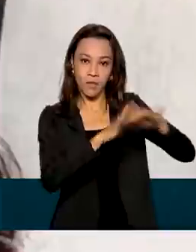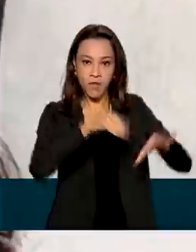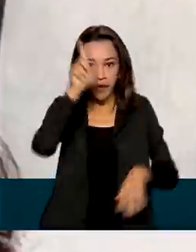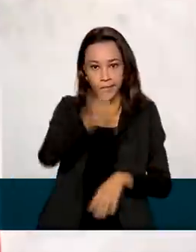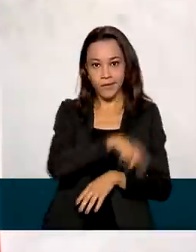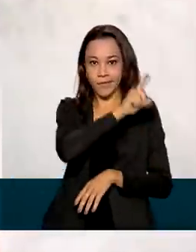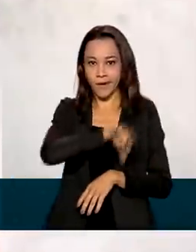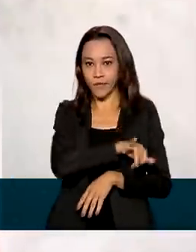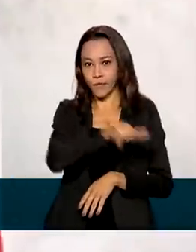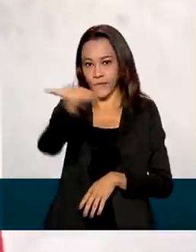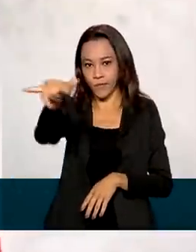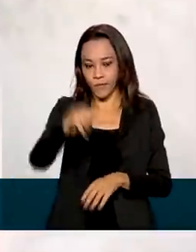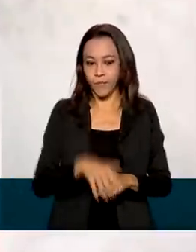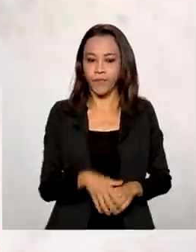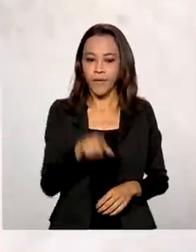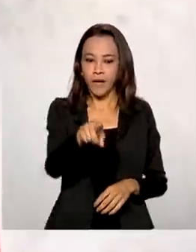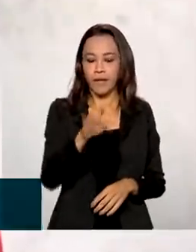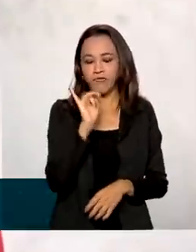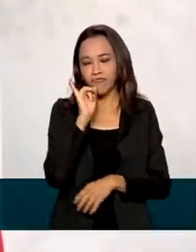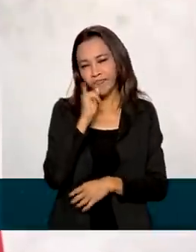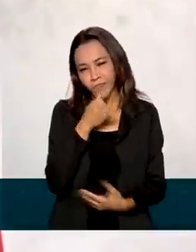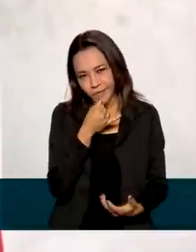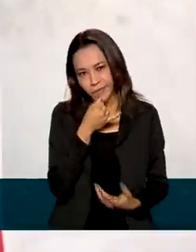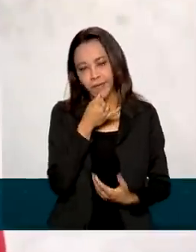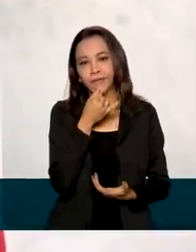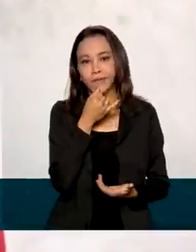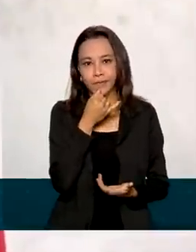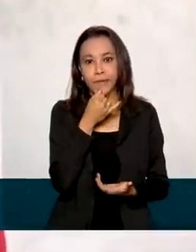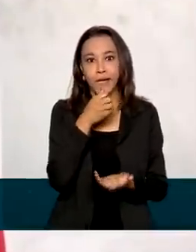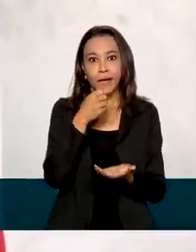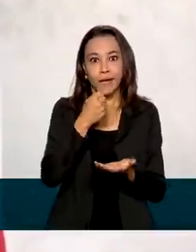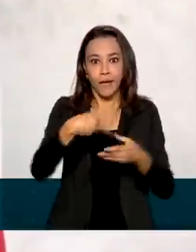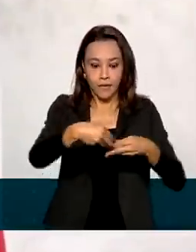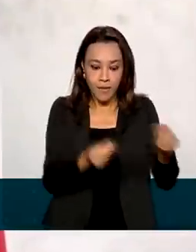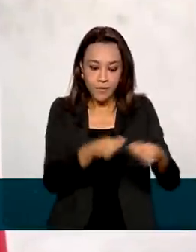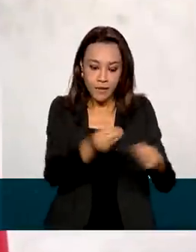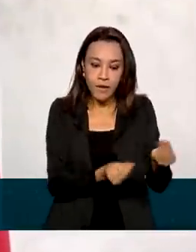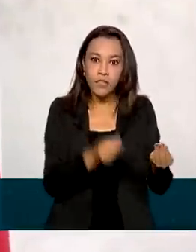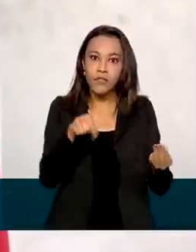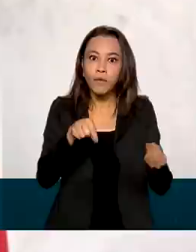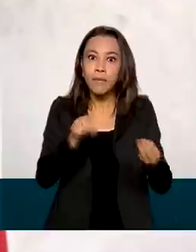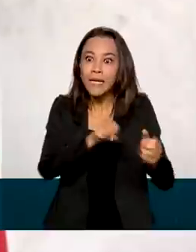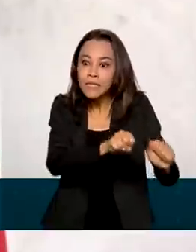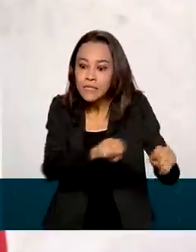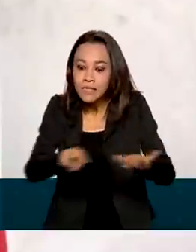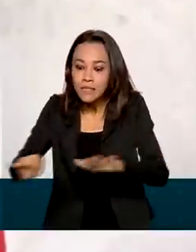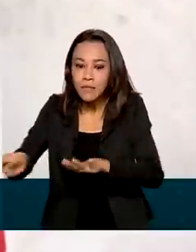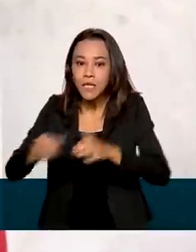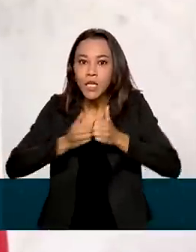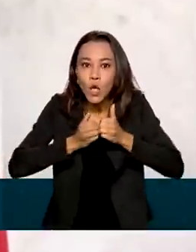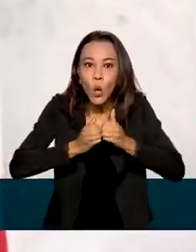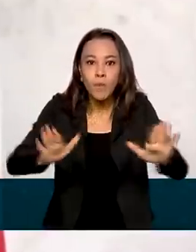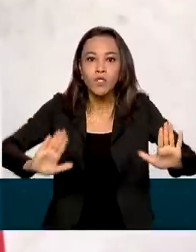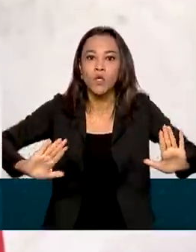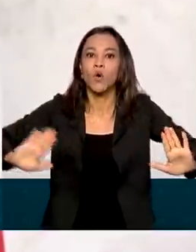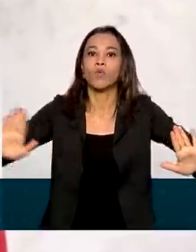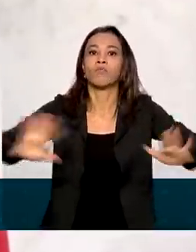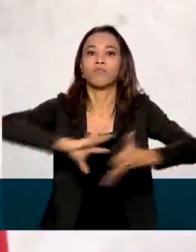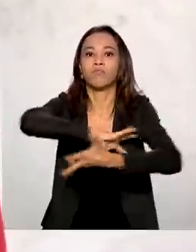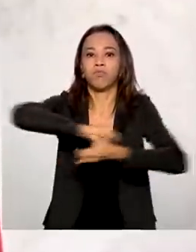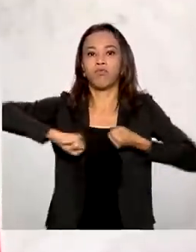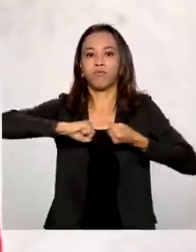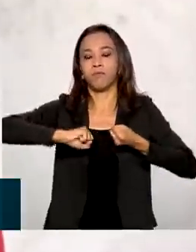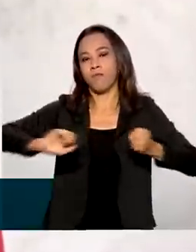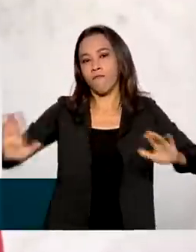cancelado. A gente deu infelicidade de as passagens serem bem na semana, que iniciou o lockdown. E aí fecharam todos os